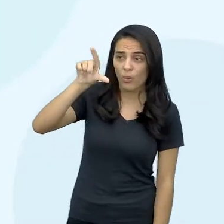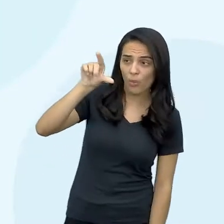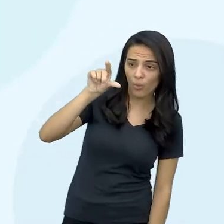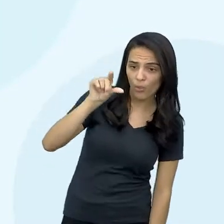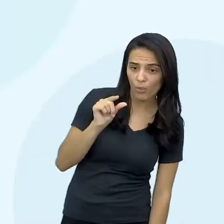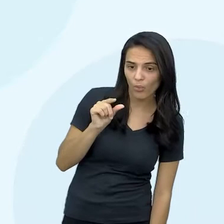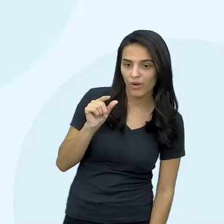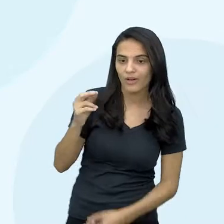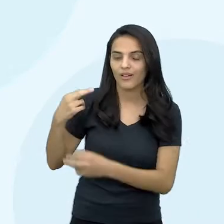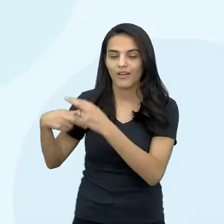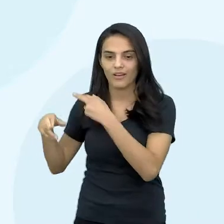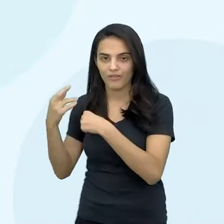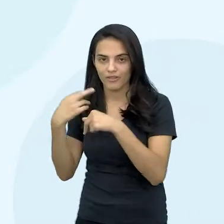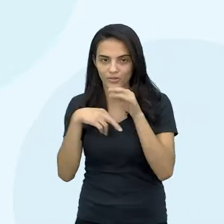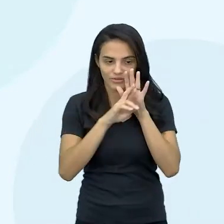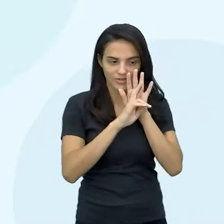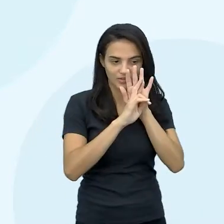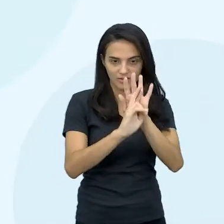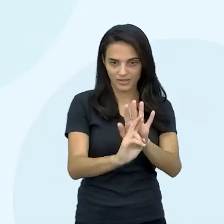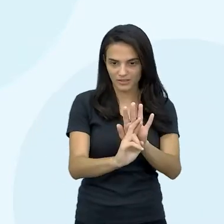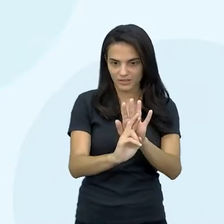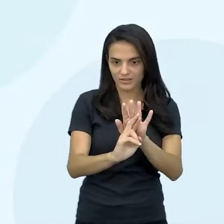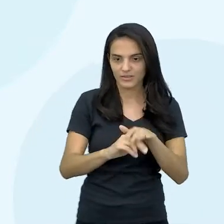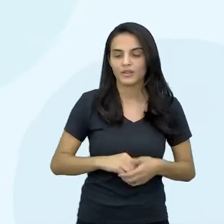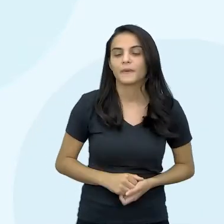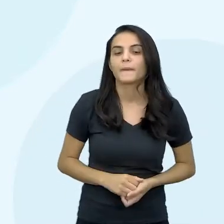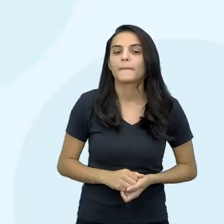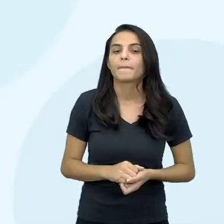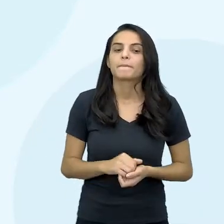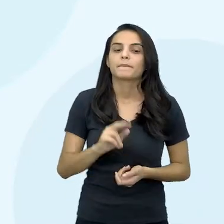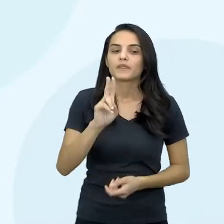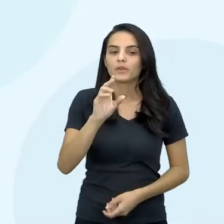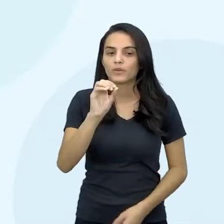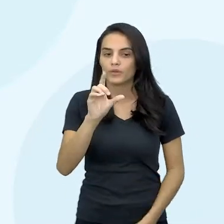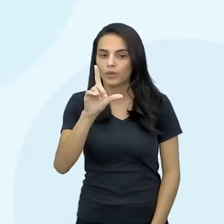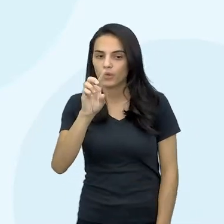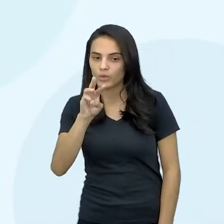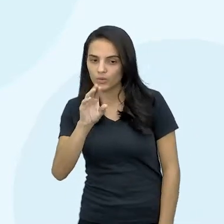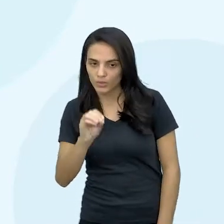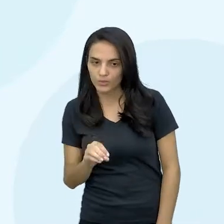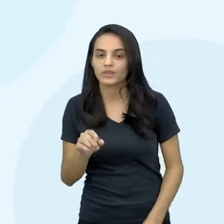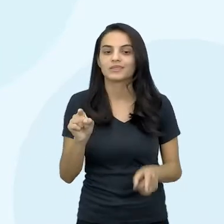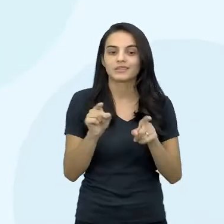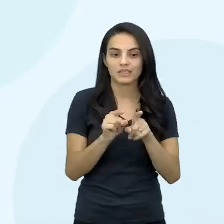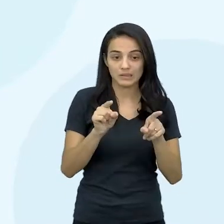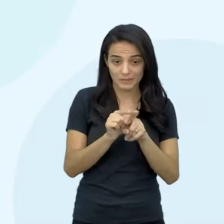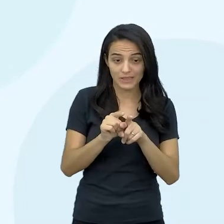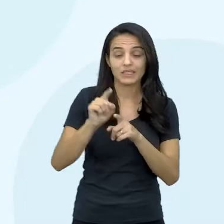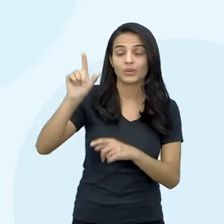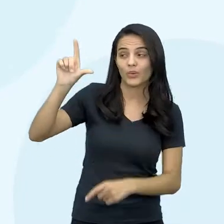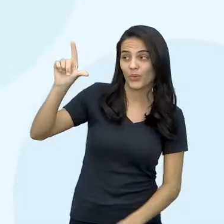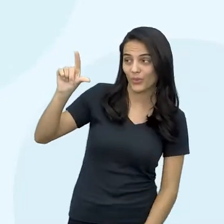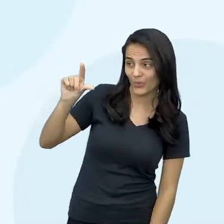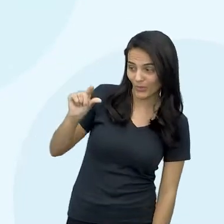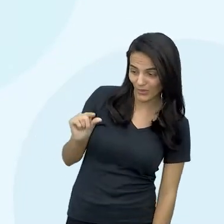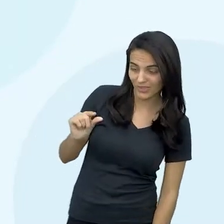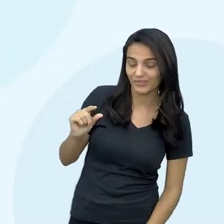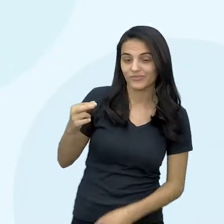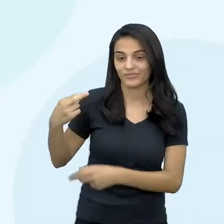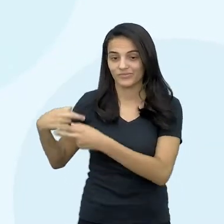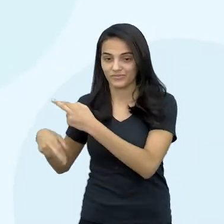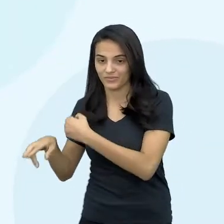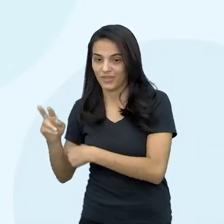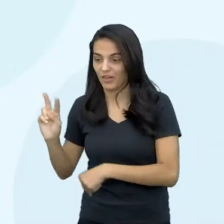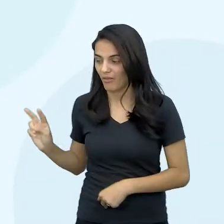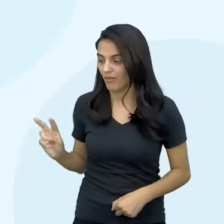relação ao valor de referência, o volume globular também está em queda em relação ali, né,